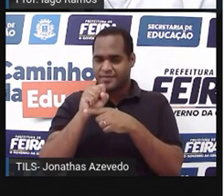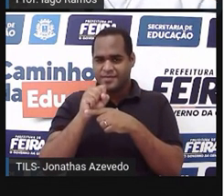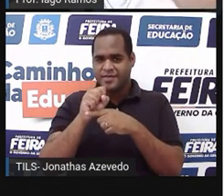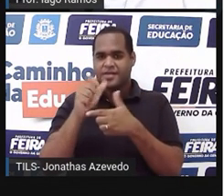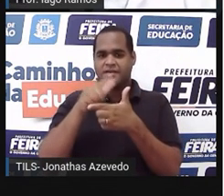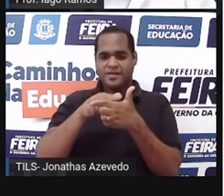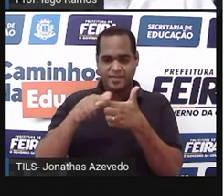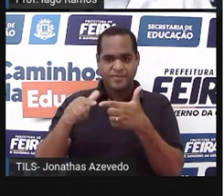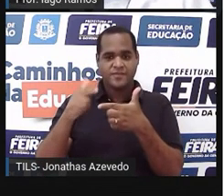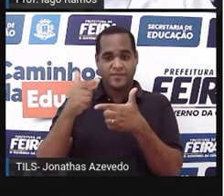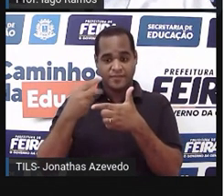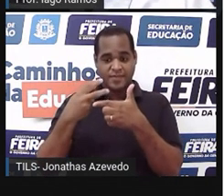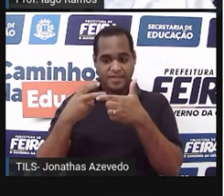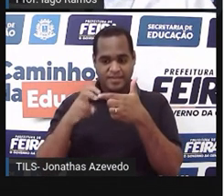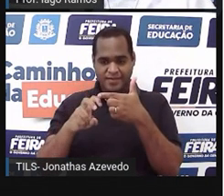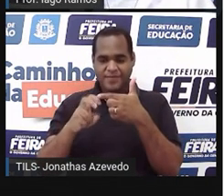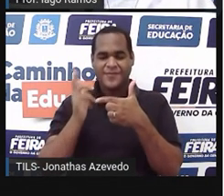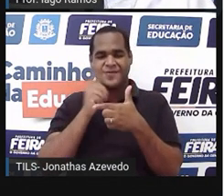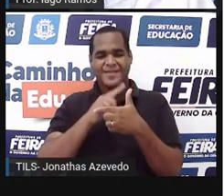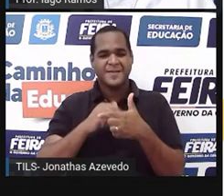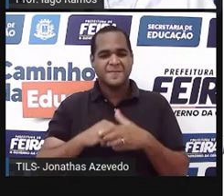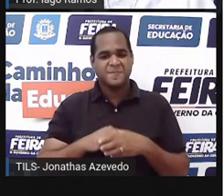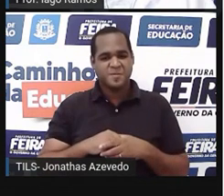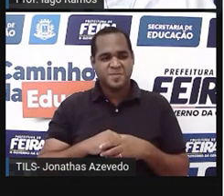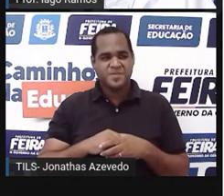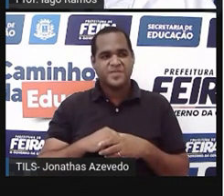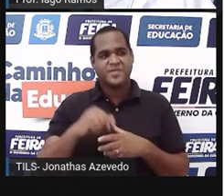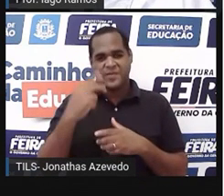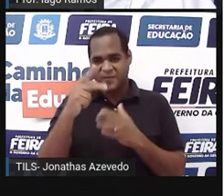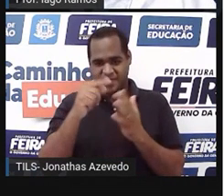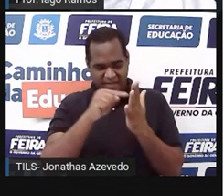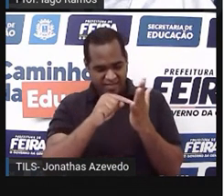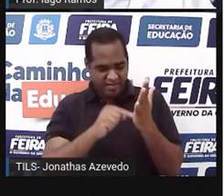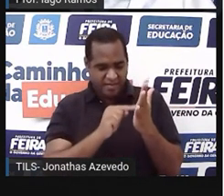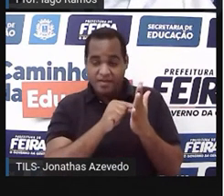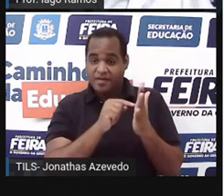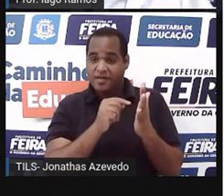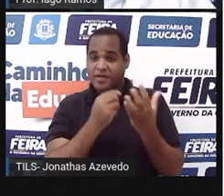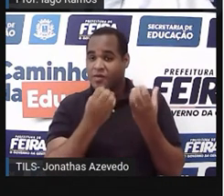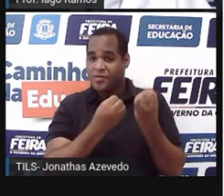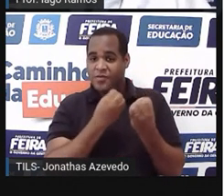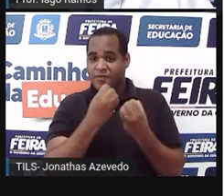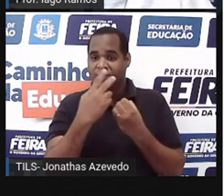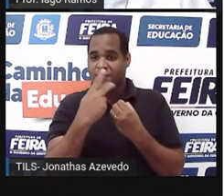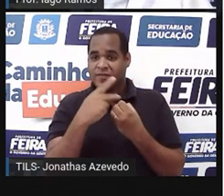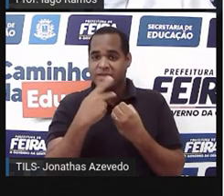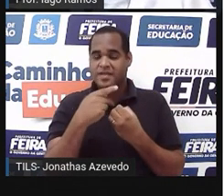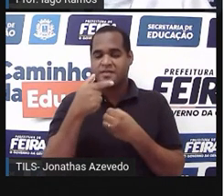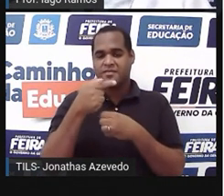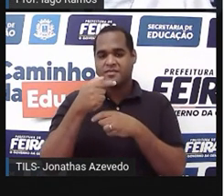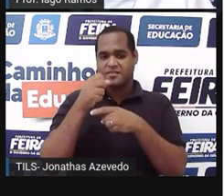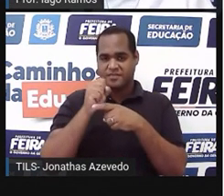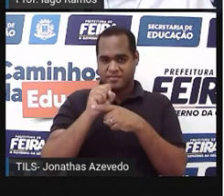divide pelo 25 embaixo e usando a calculadora aqui na minha tela, 78